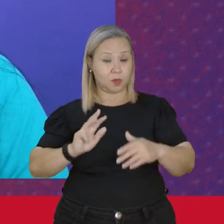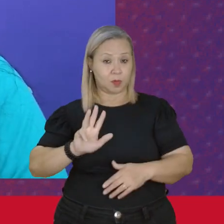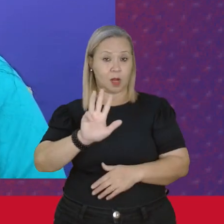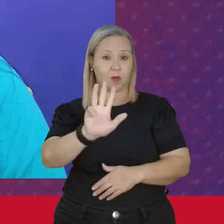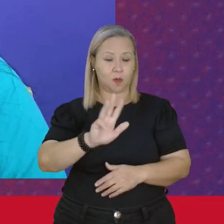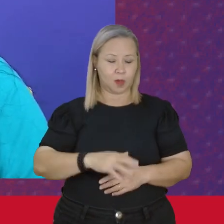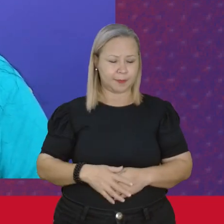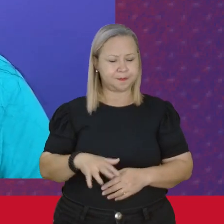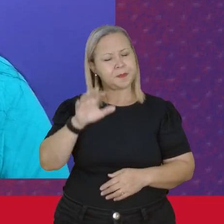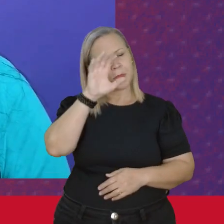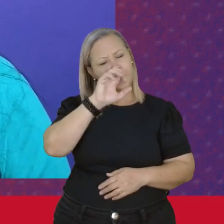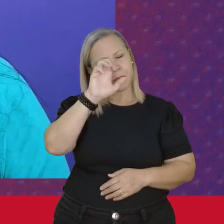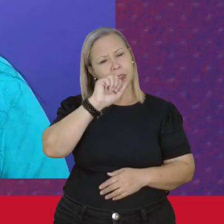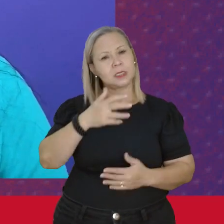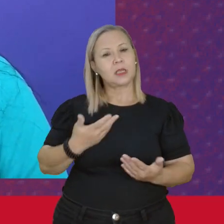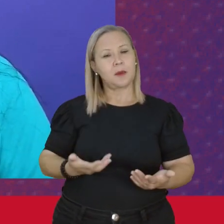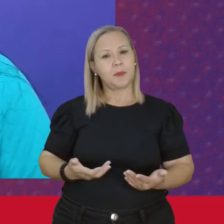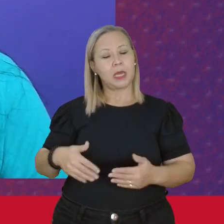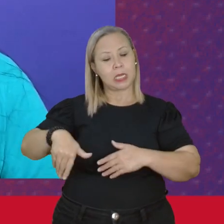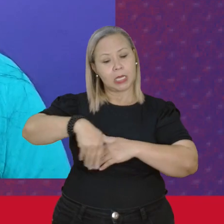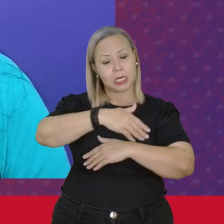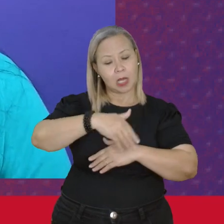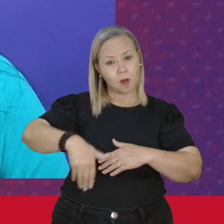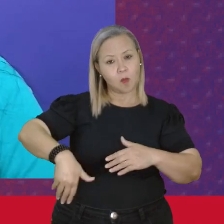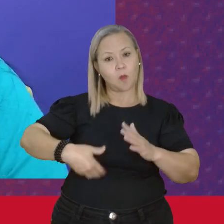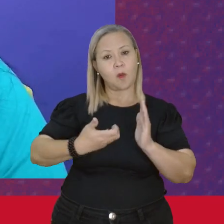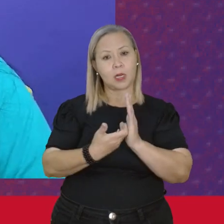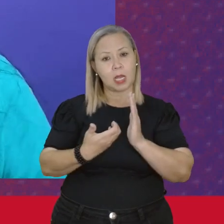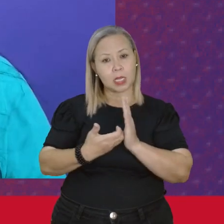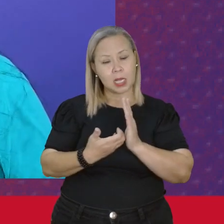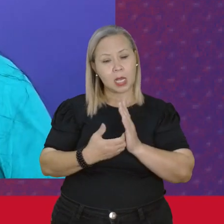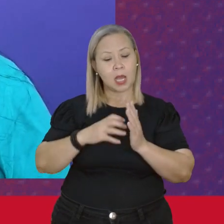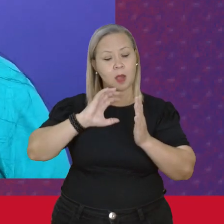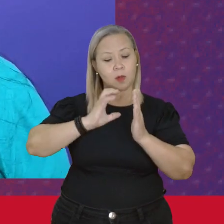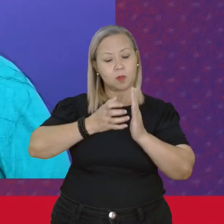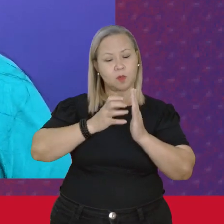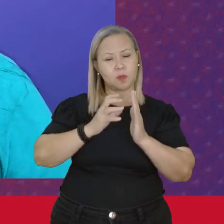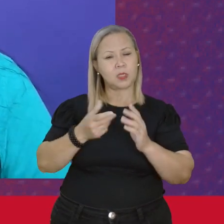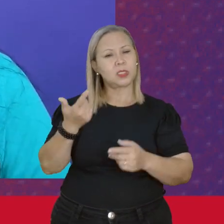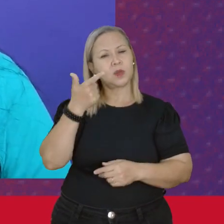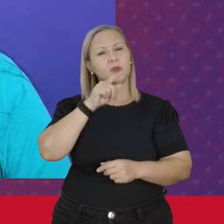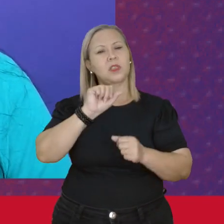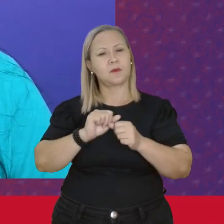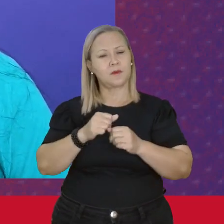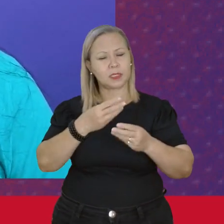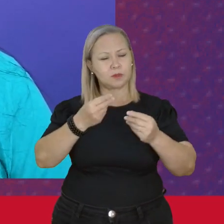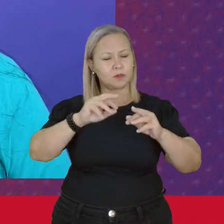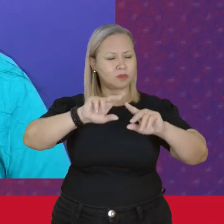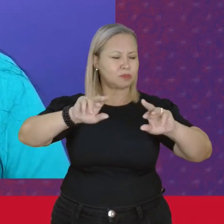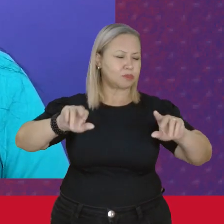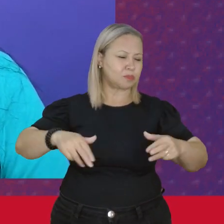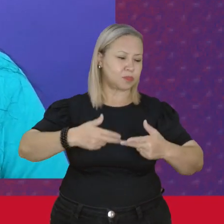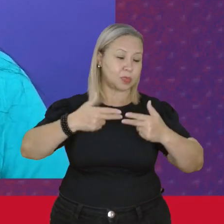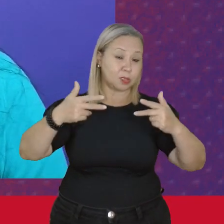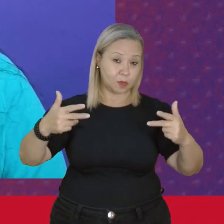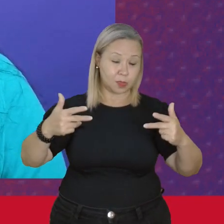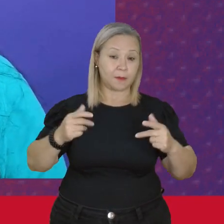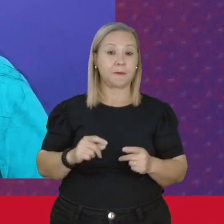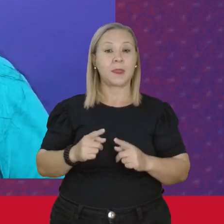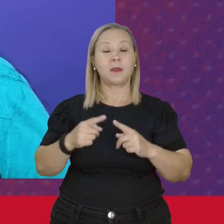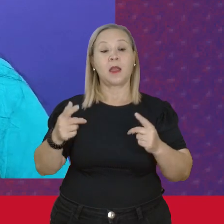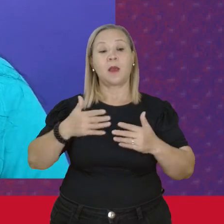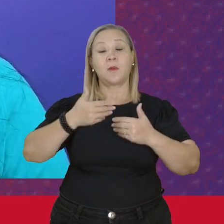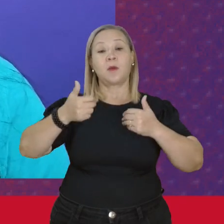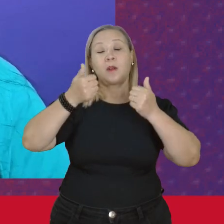Apresentei Na rua E no partido Dá para fazer Muitas coisas Mas para melhorar A vida do povo É